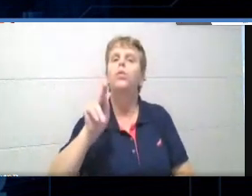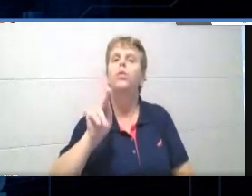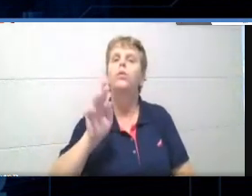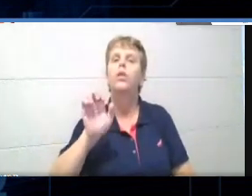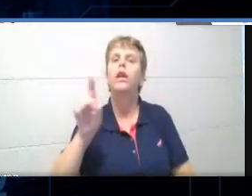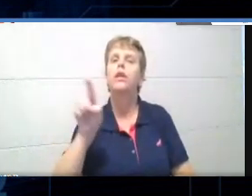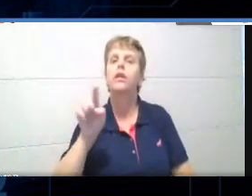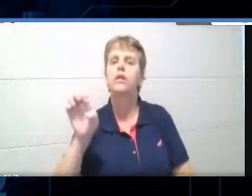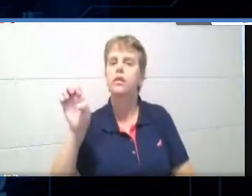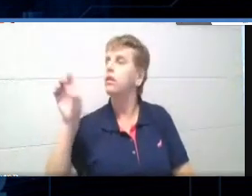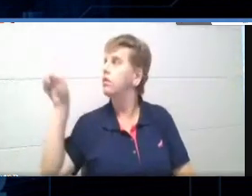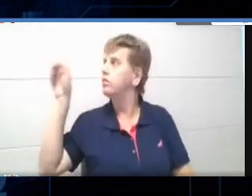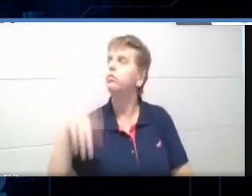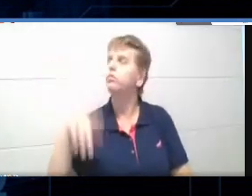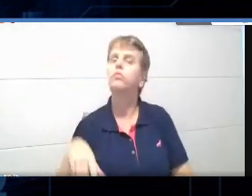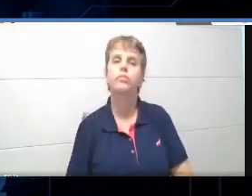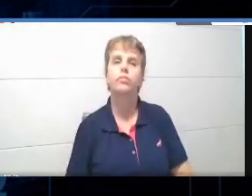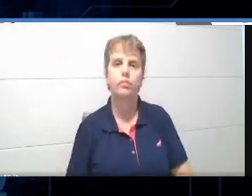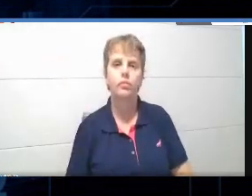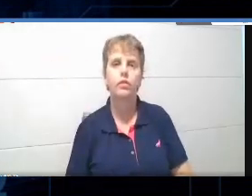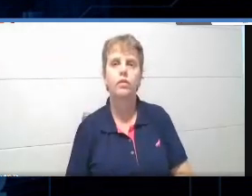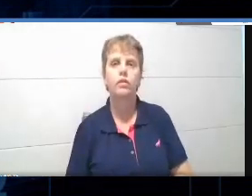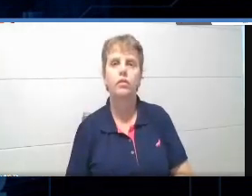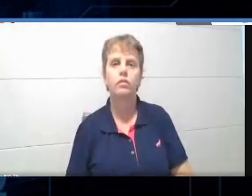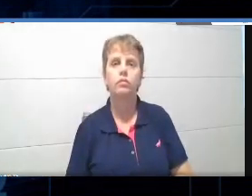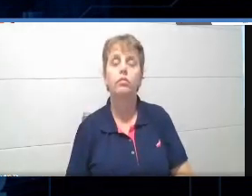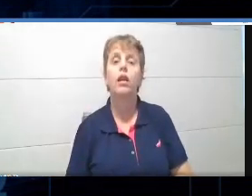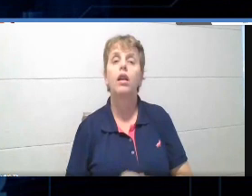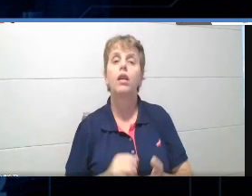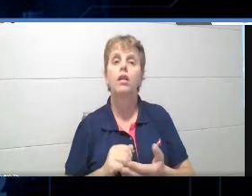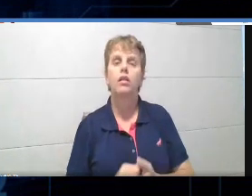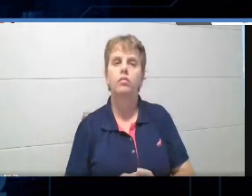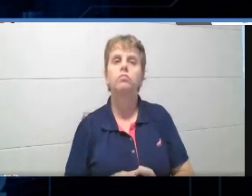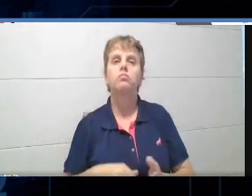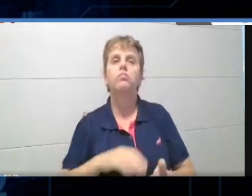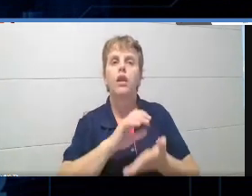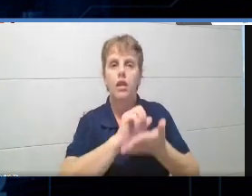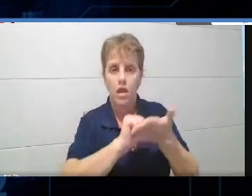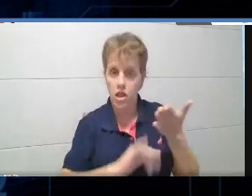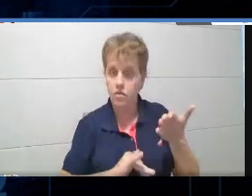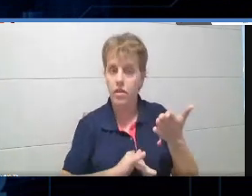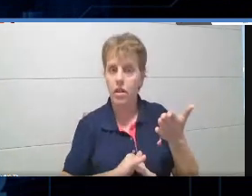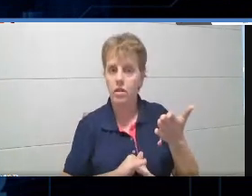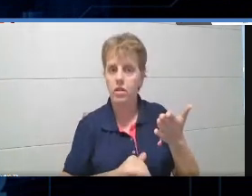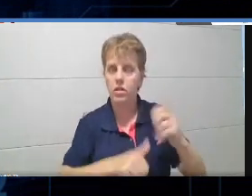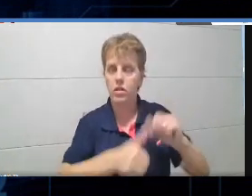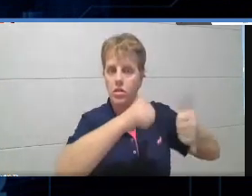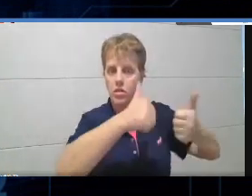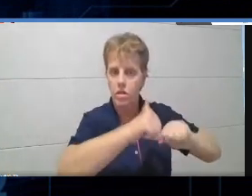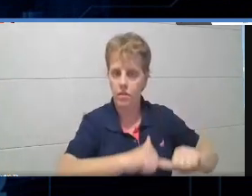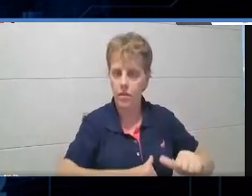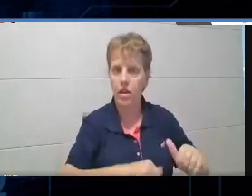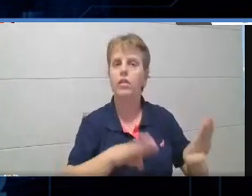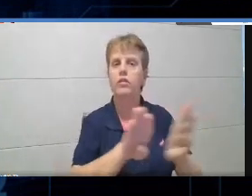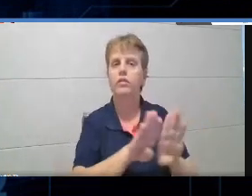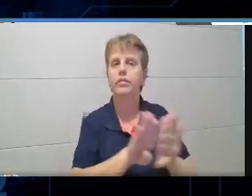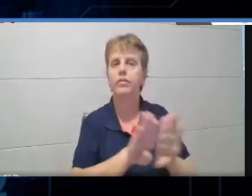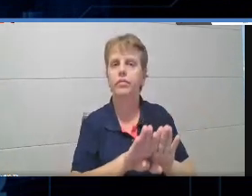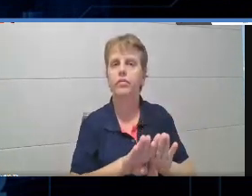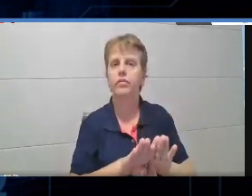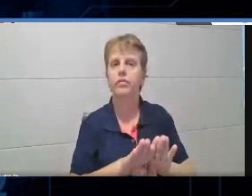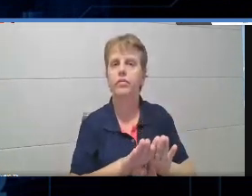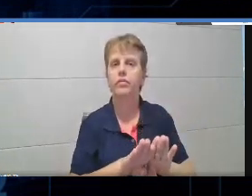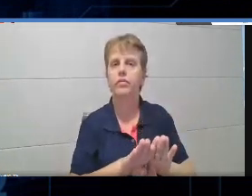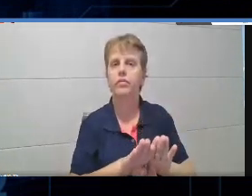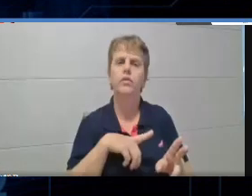então assim, a atividade, é uma atividade, avaliar, né, é uma atividade que não existe, nem subsiste por si só,